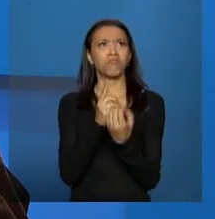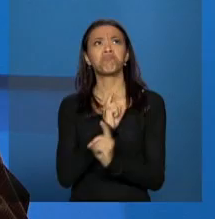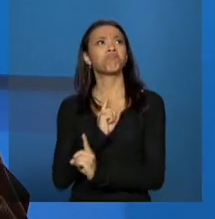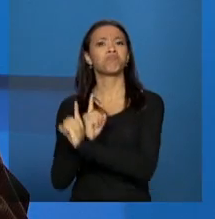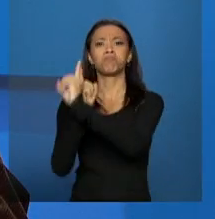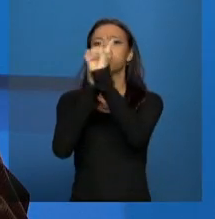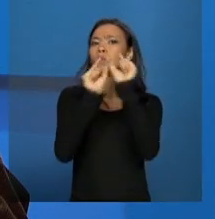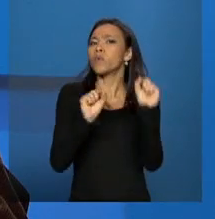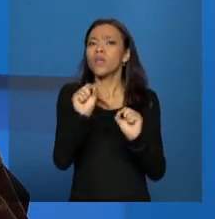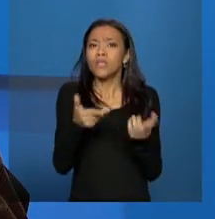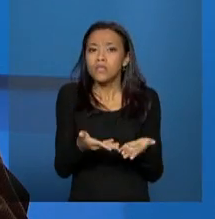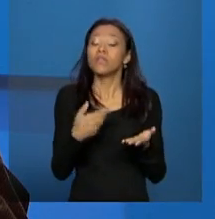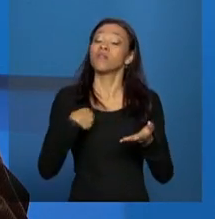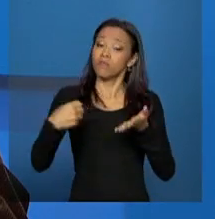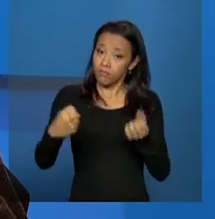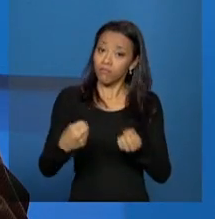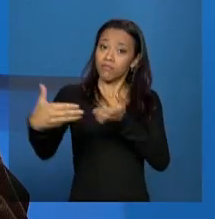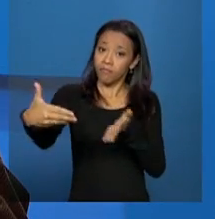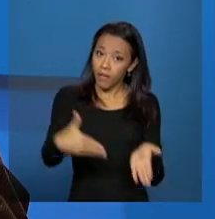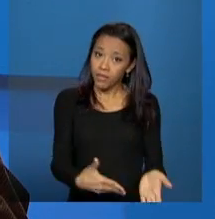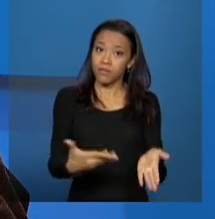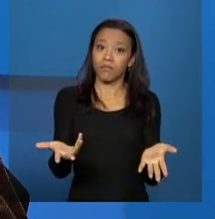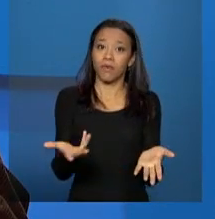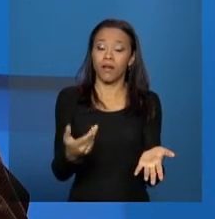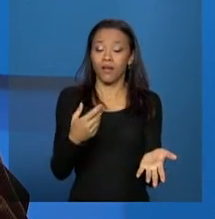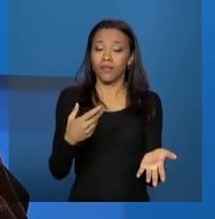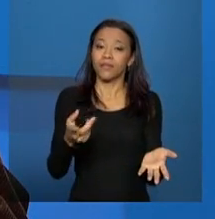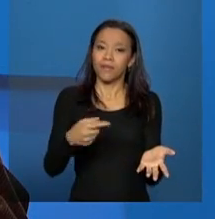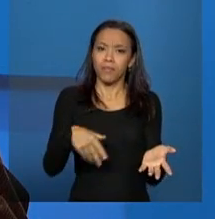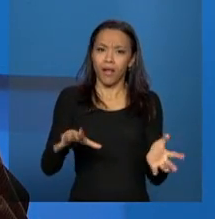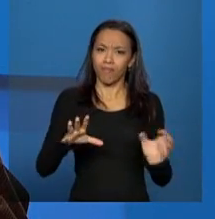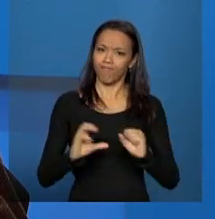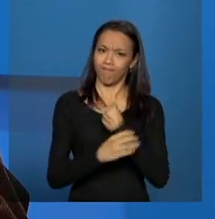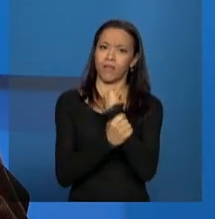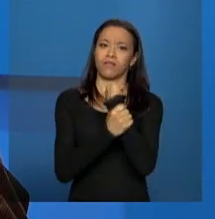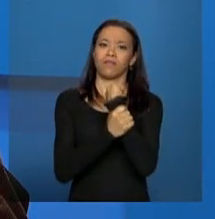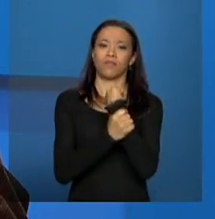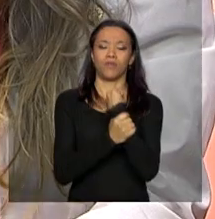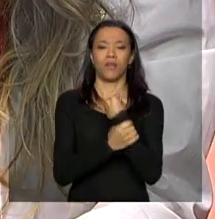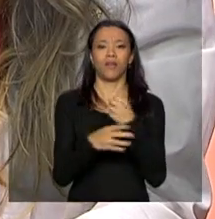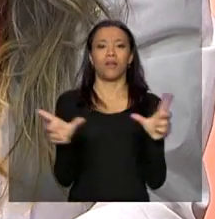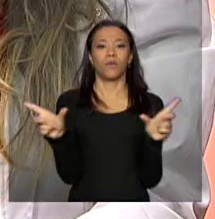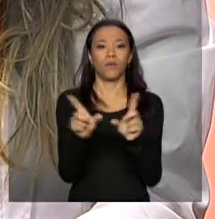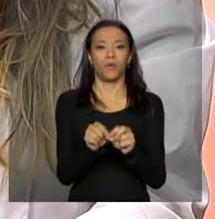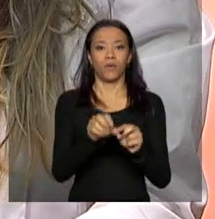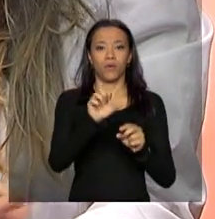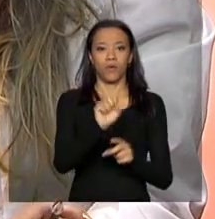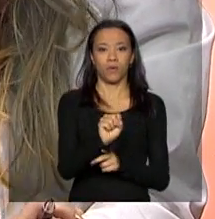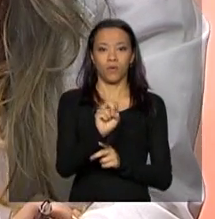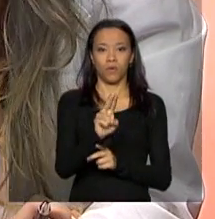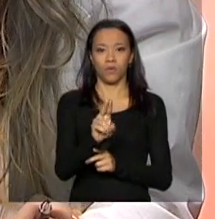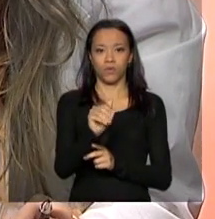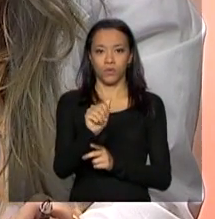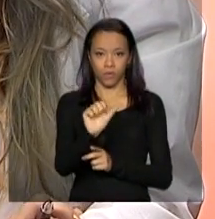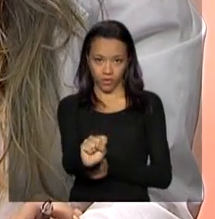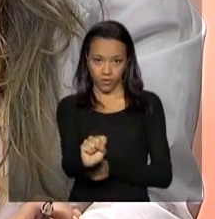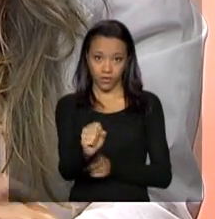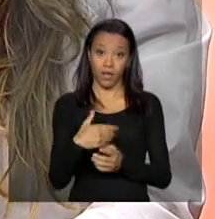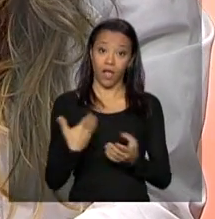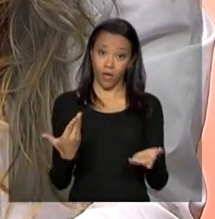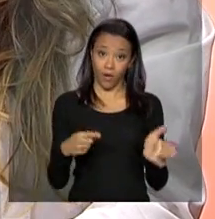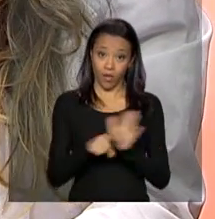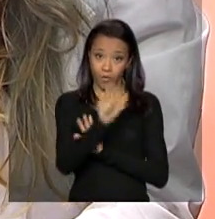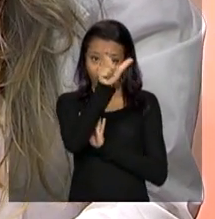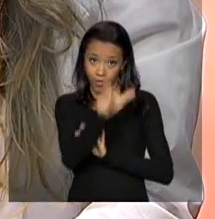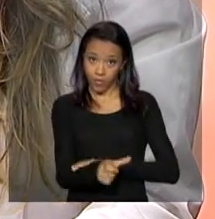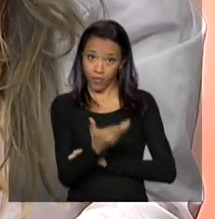ter uma participação efetiva e a gente trabalhar na consolidação do SUAS realmente. Bom, então eu começo com o conselheiro Leovane.